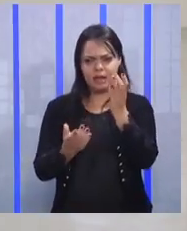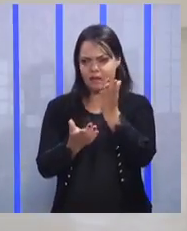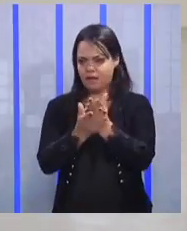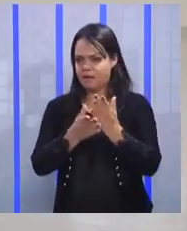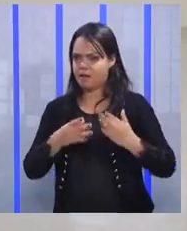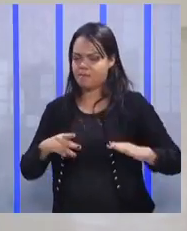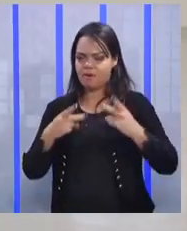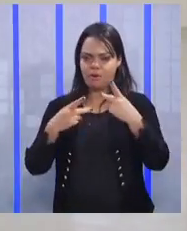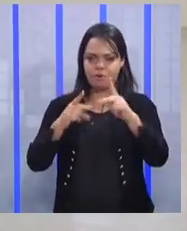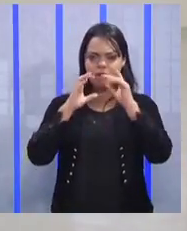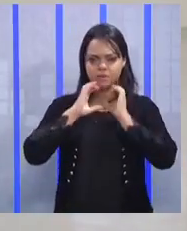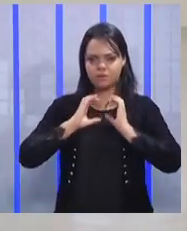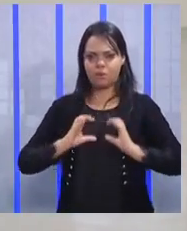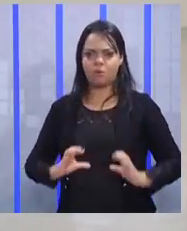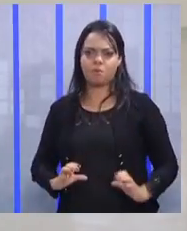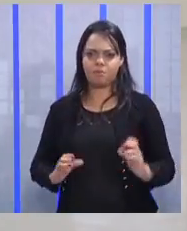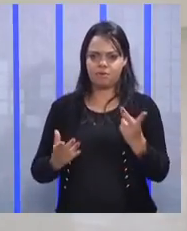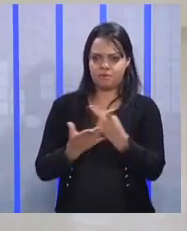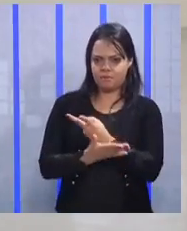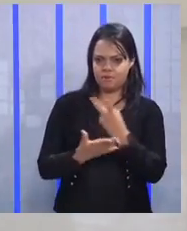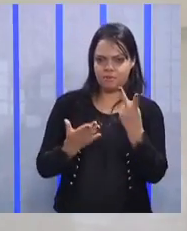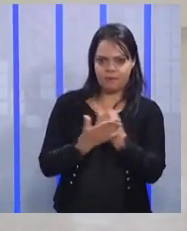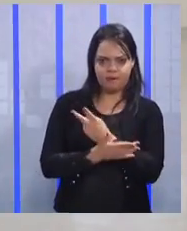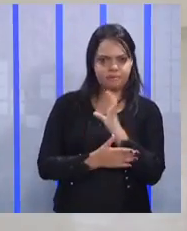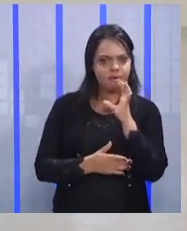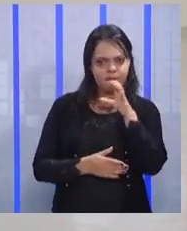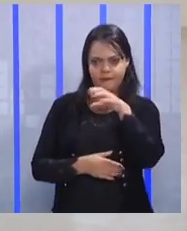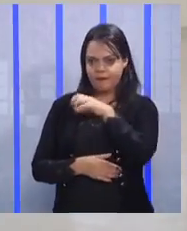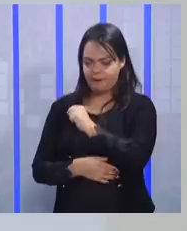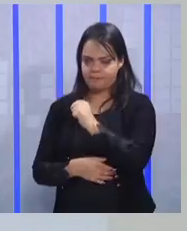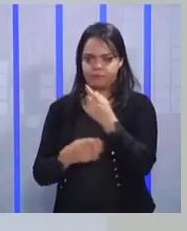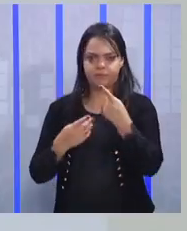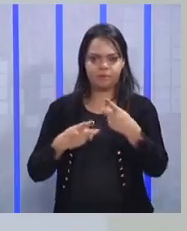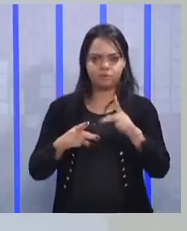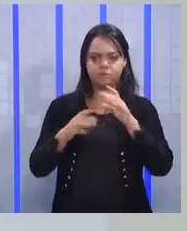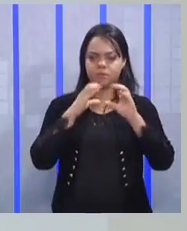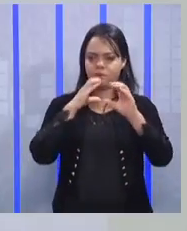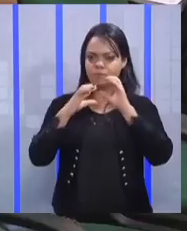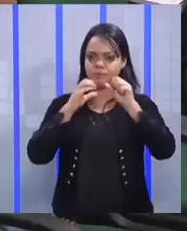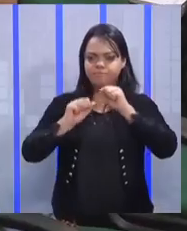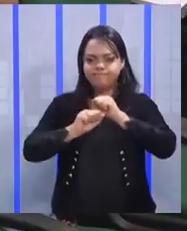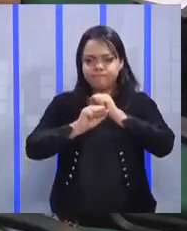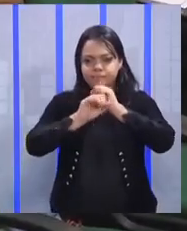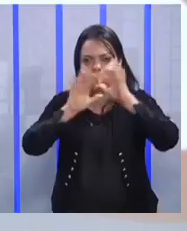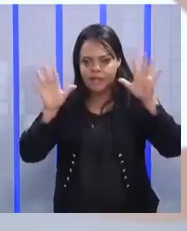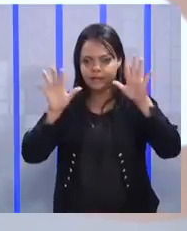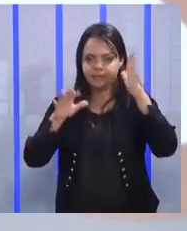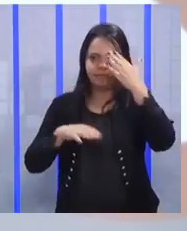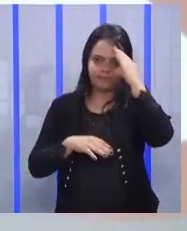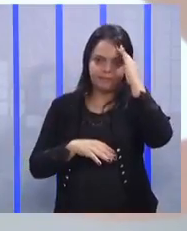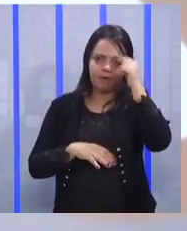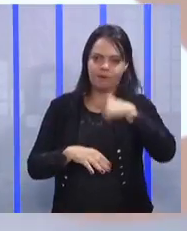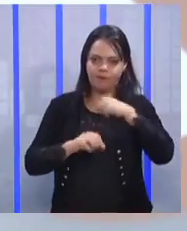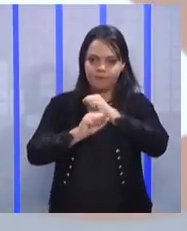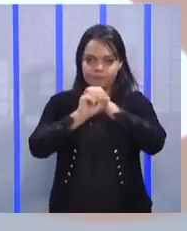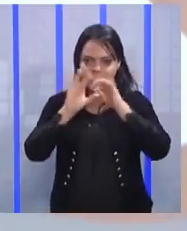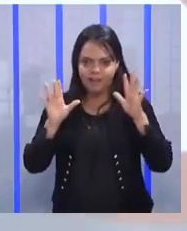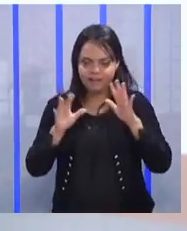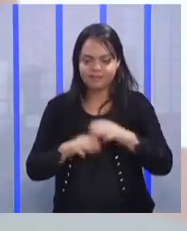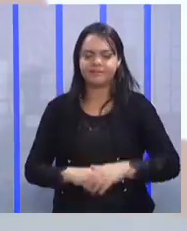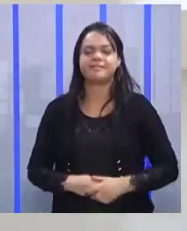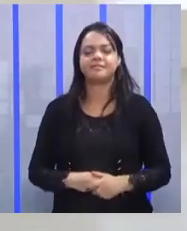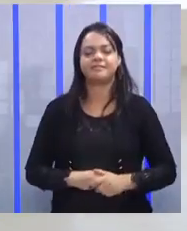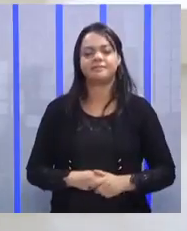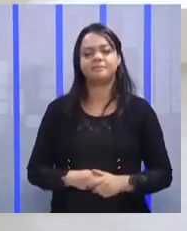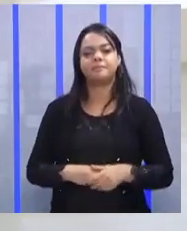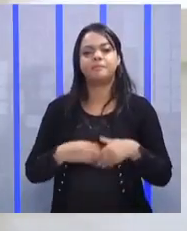o comportamento indesejado logo de cara na sua comunicação para ser claro. Eu fui claro? Sim. Ah, que bom.